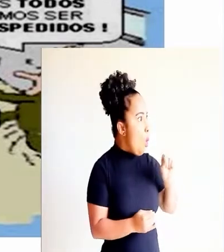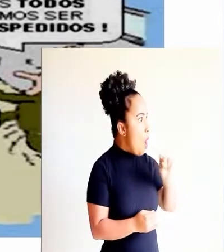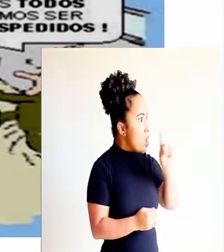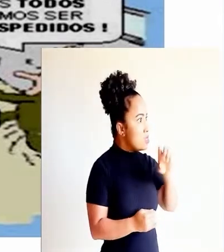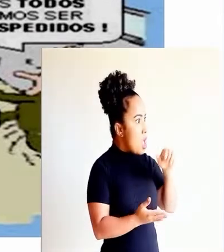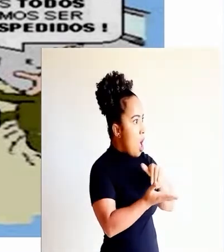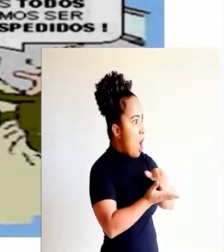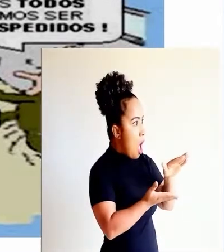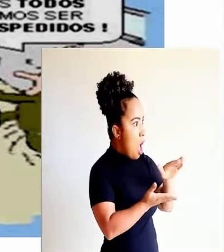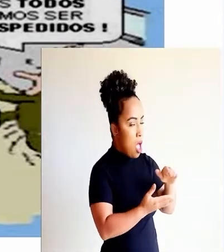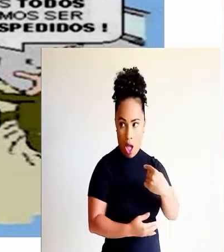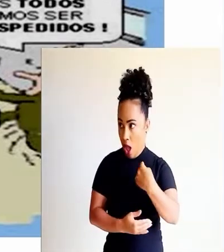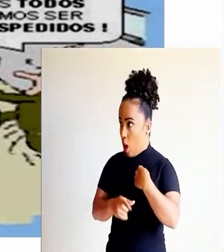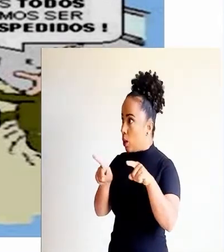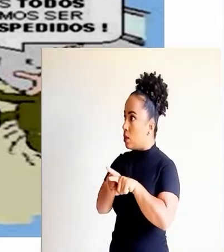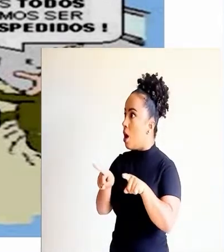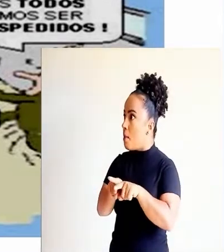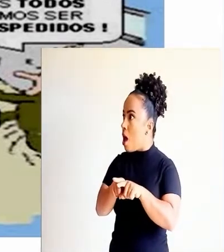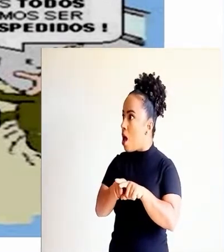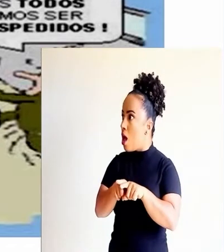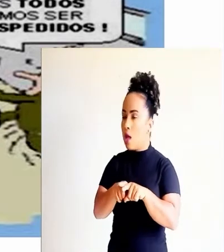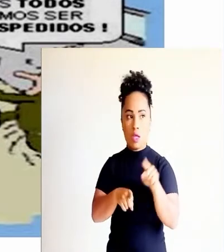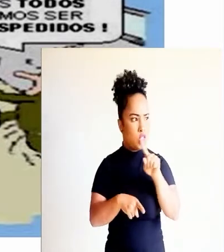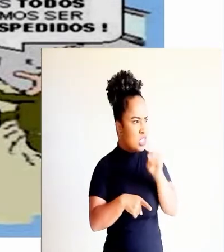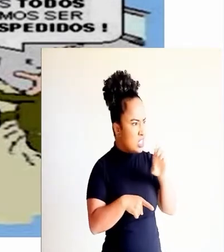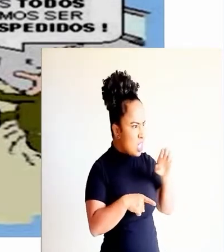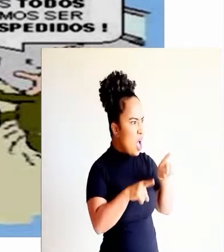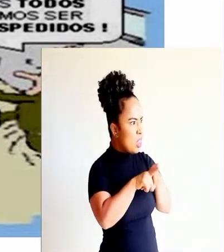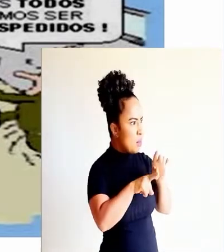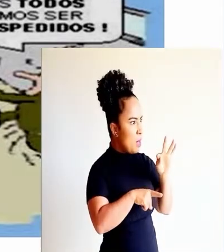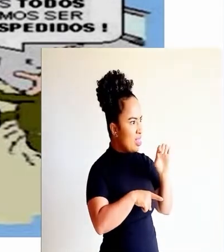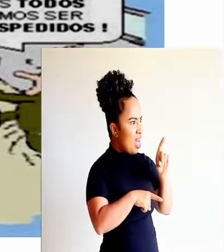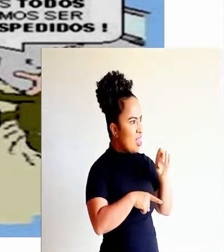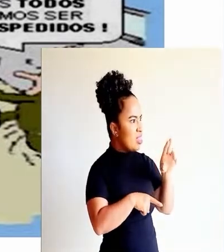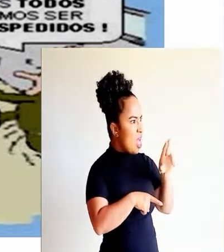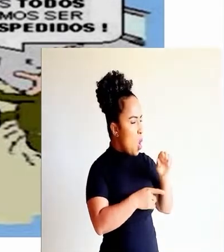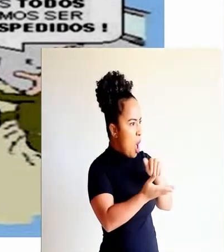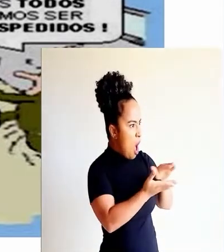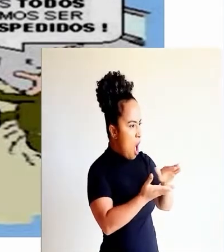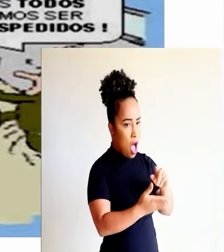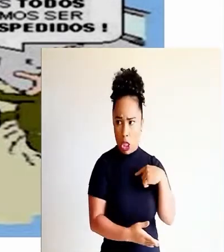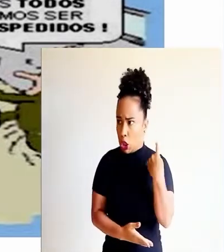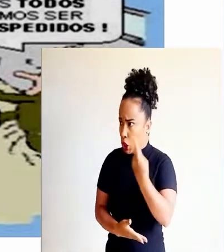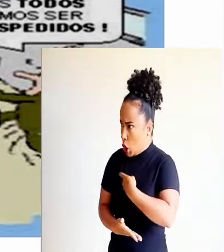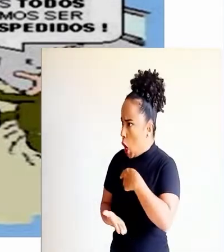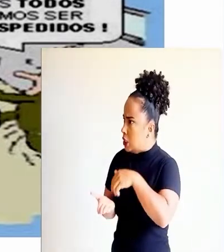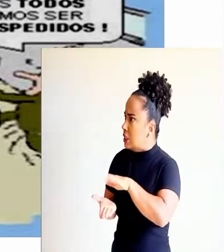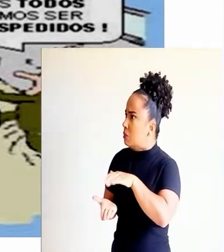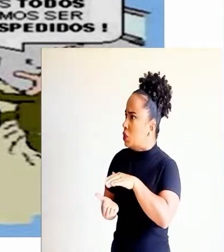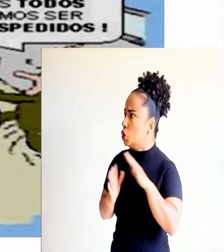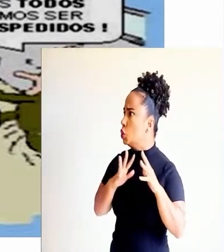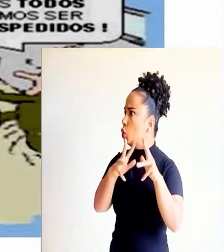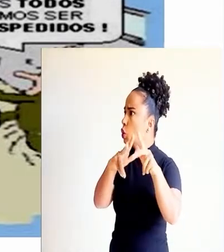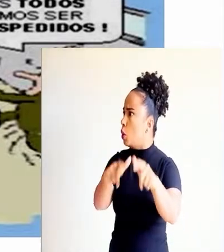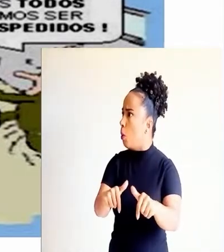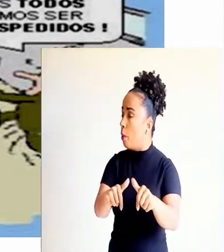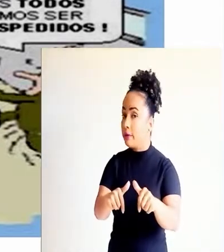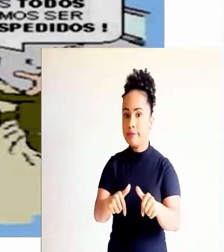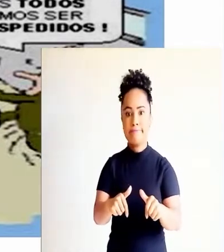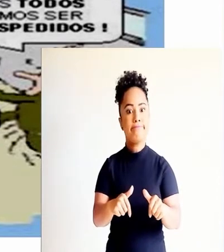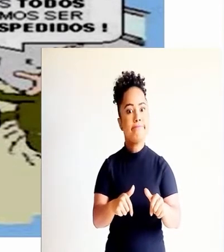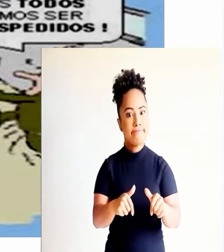O quê? O Zé está despedido. Eu também? O Zé e o Tadeu estão despedidos. Nós todos vamos ser